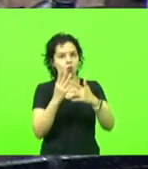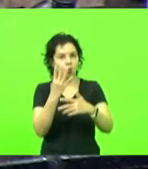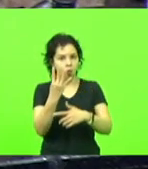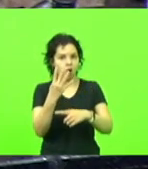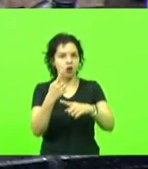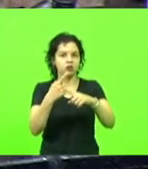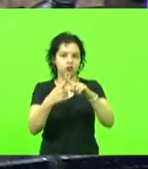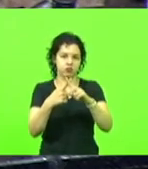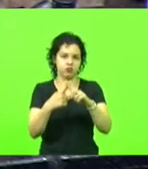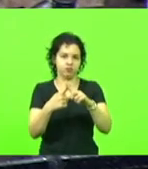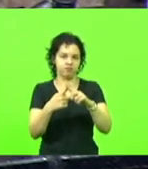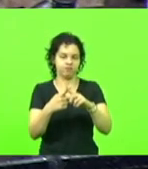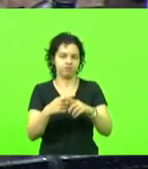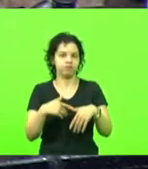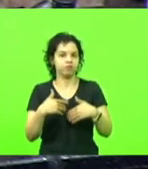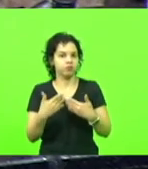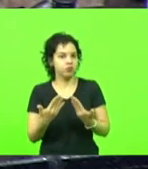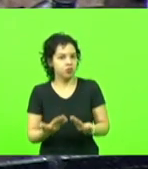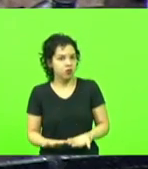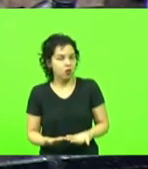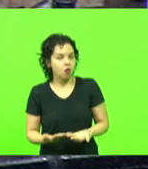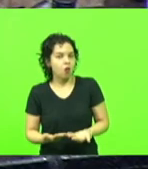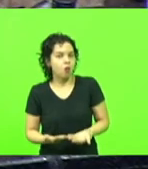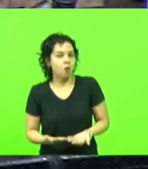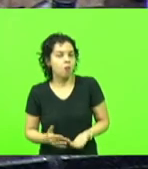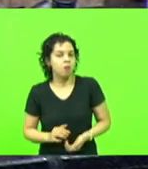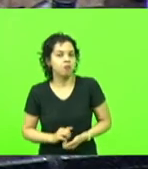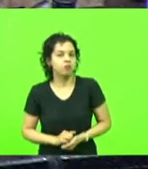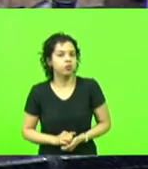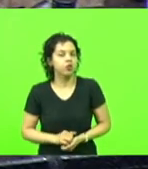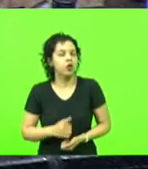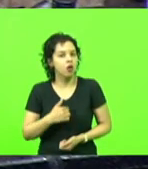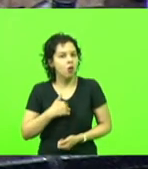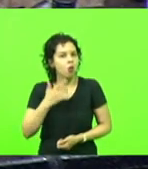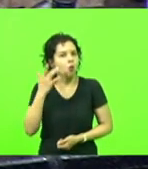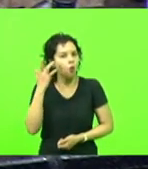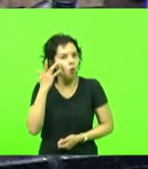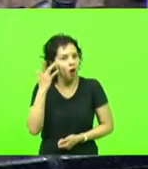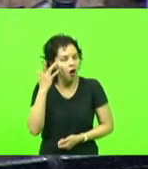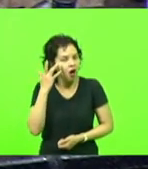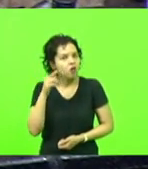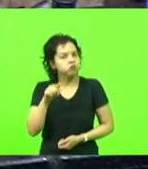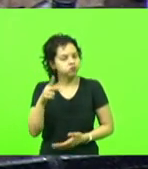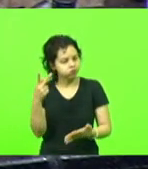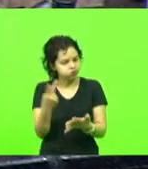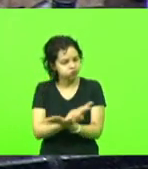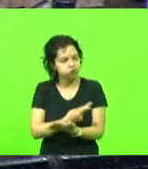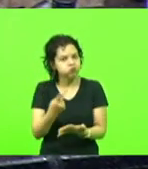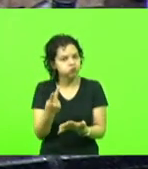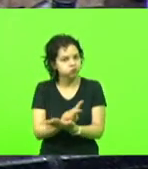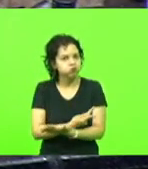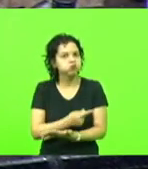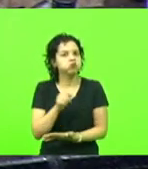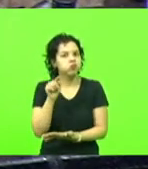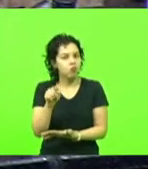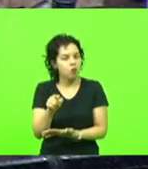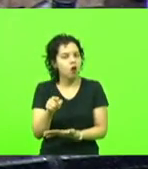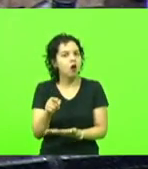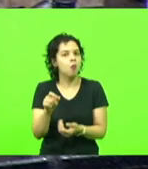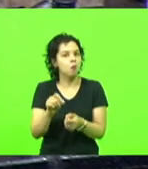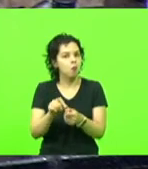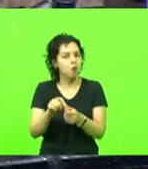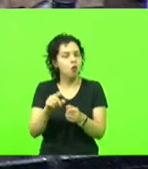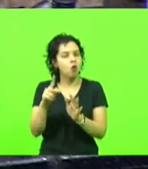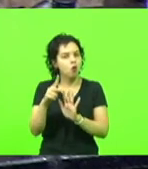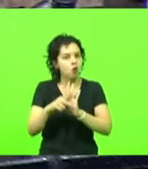Então, eu acho que é uma sacanagem o que estão fazendo com o projeto, em tentar